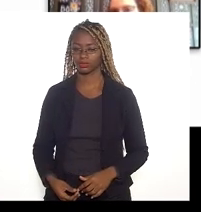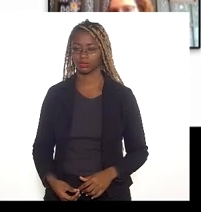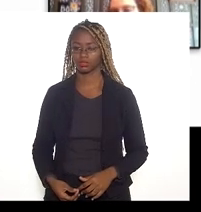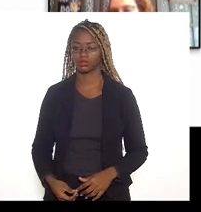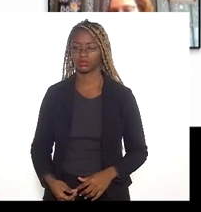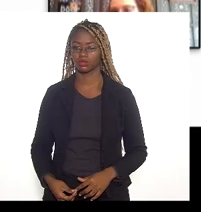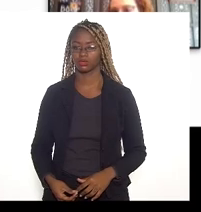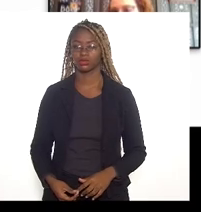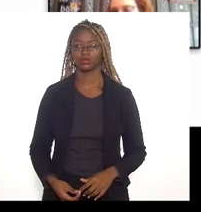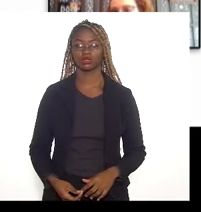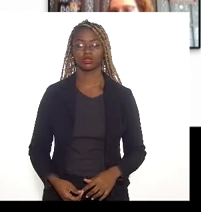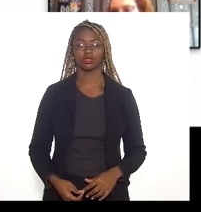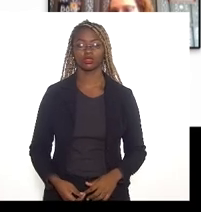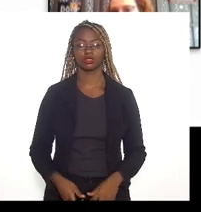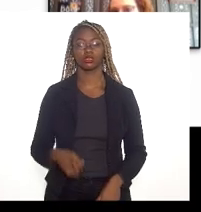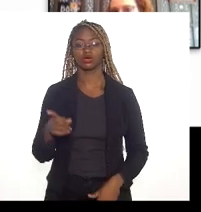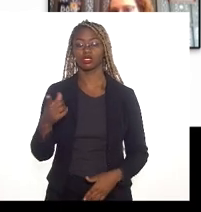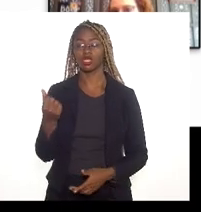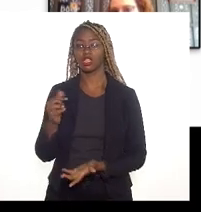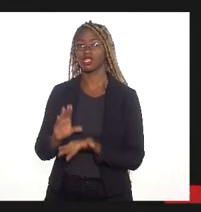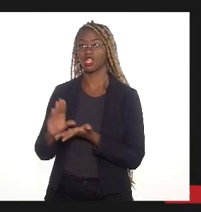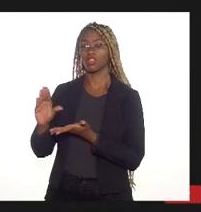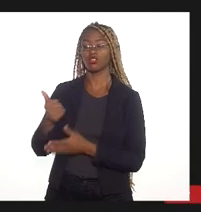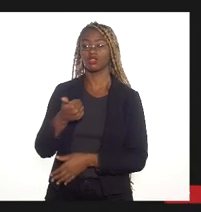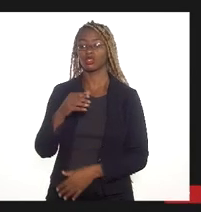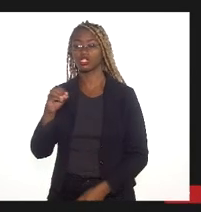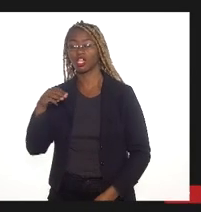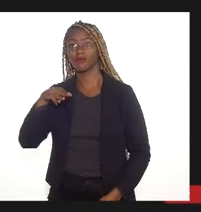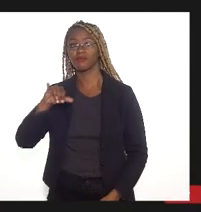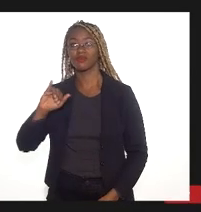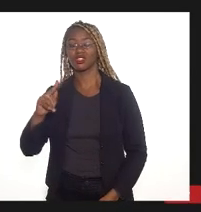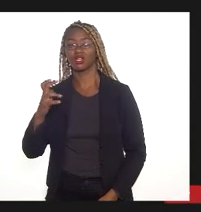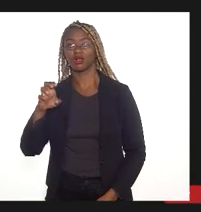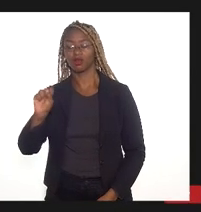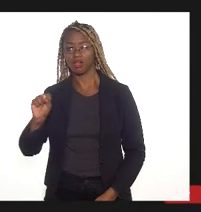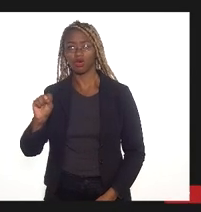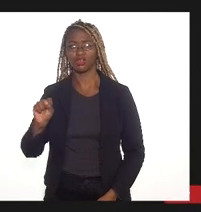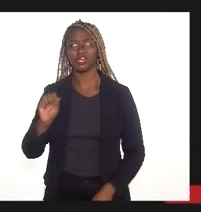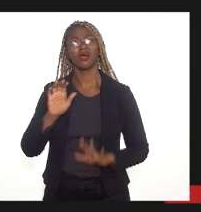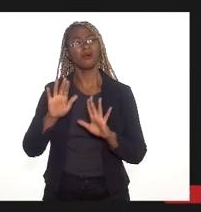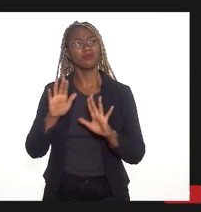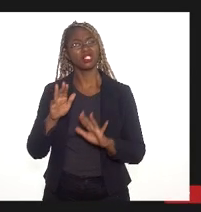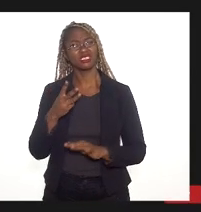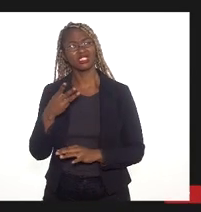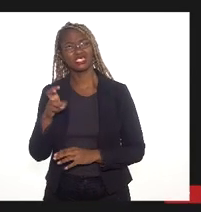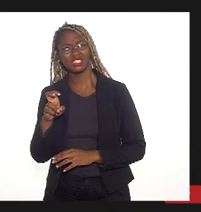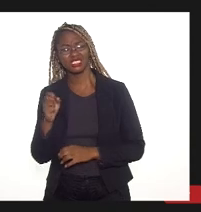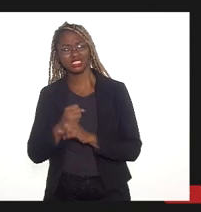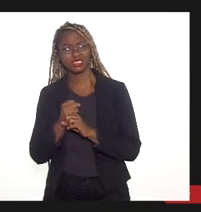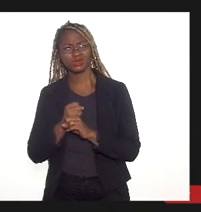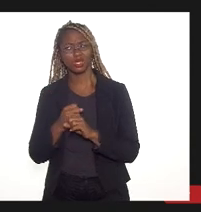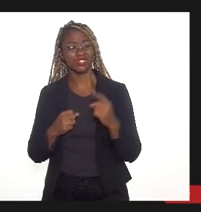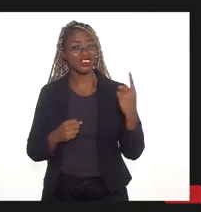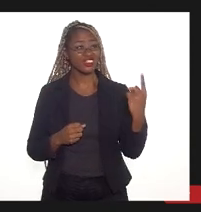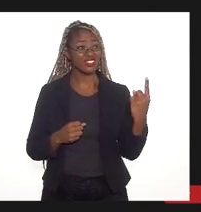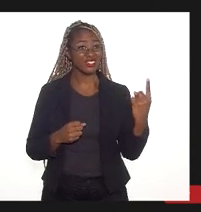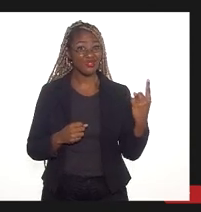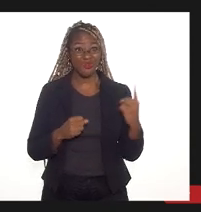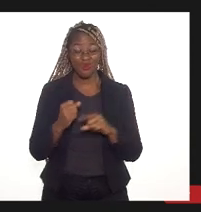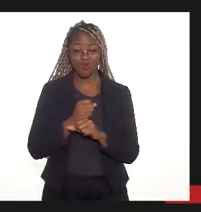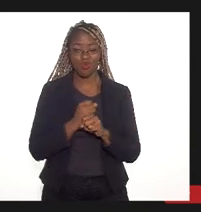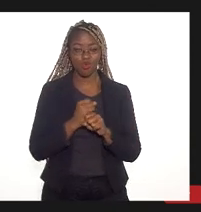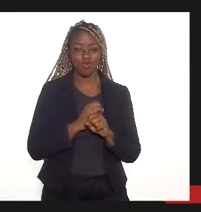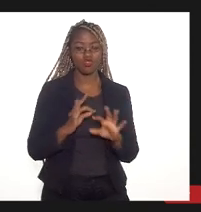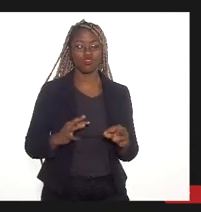é de 100 milhões de reais. Só que 100 milhões de reais em 35 anos, em um ano esses empreendimentos